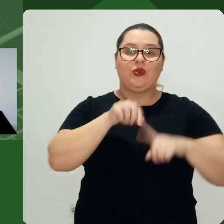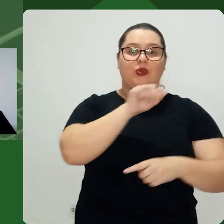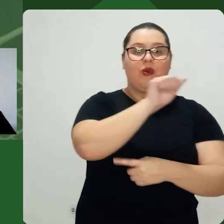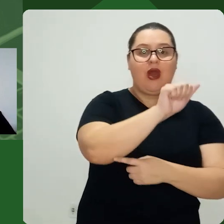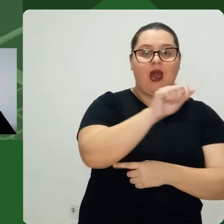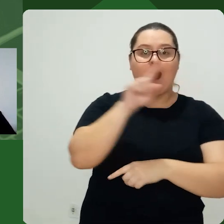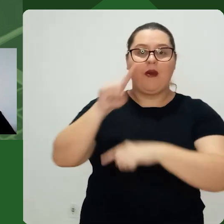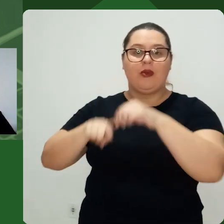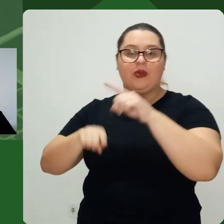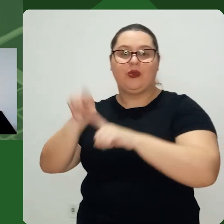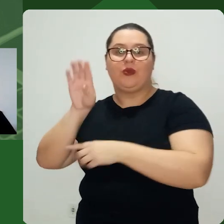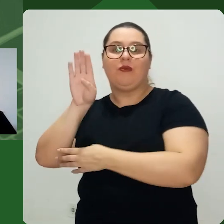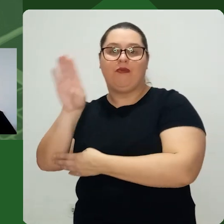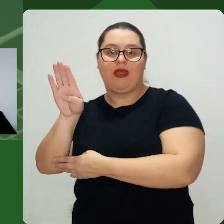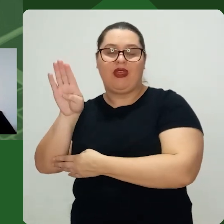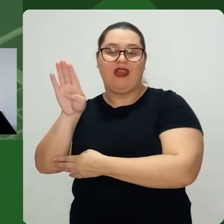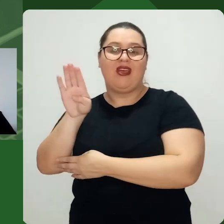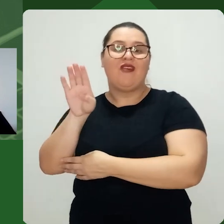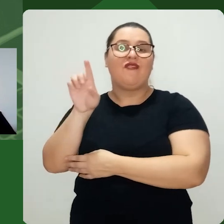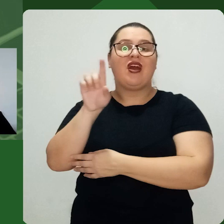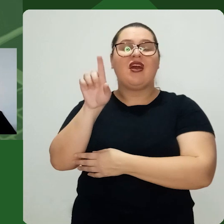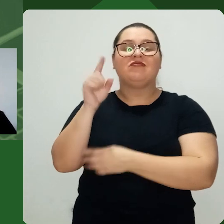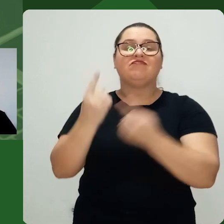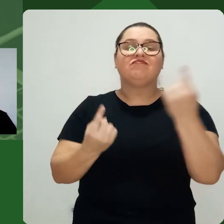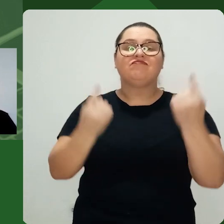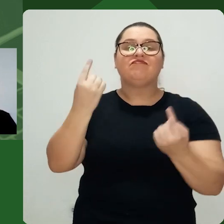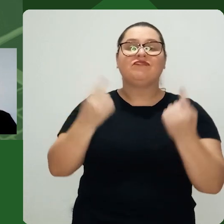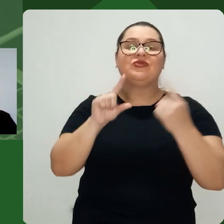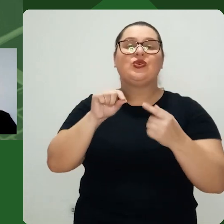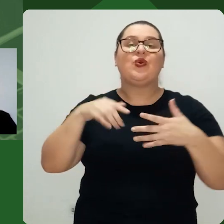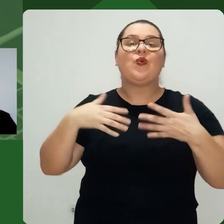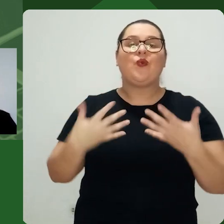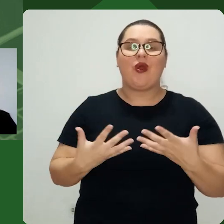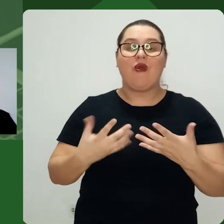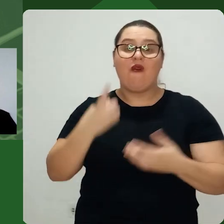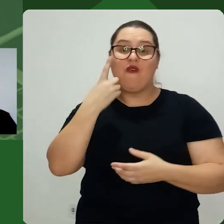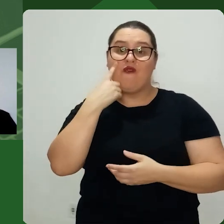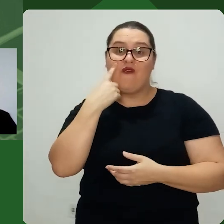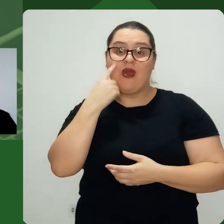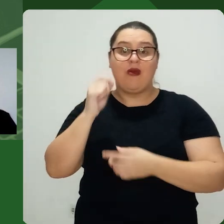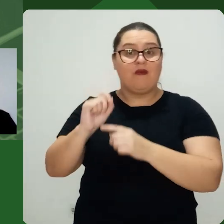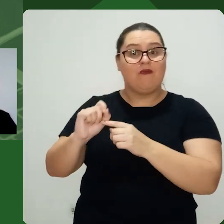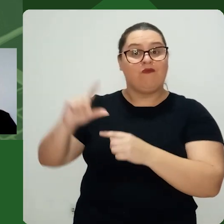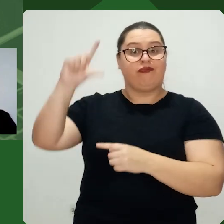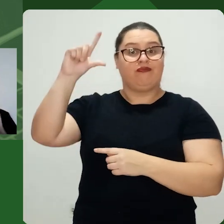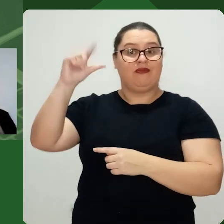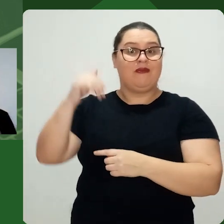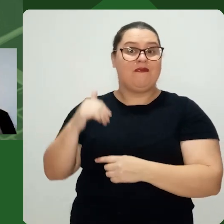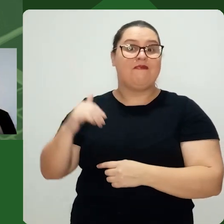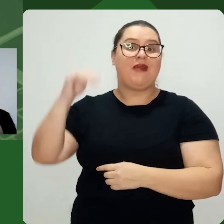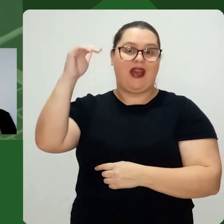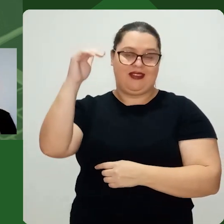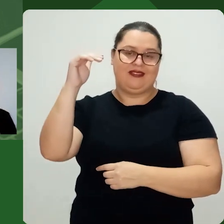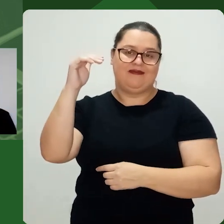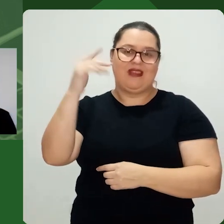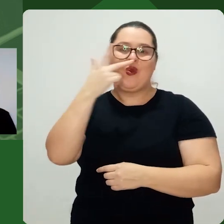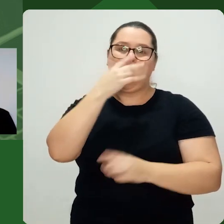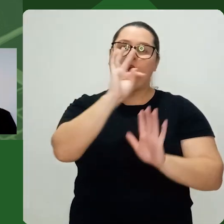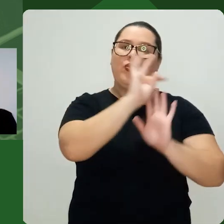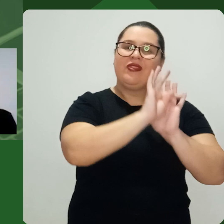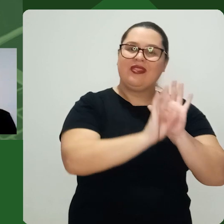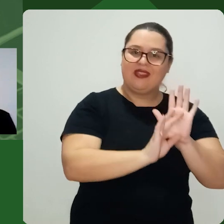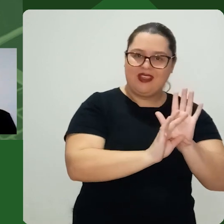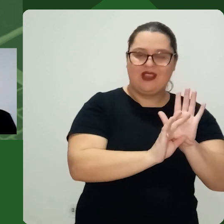essa escolha vai se basear naquele produto que vai entregar o maior valor Isso vai ao encontro do texto que eu